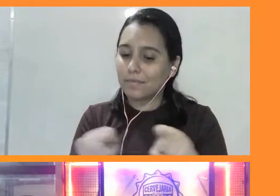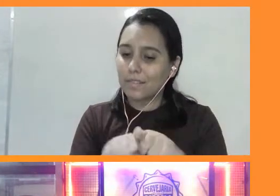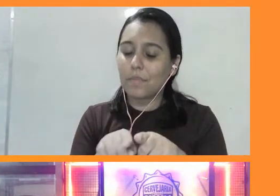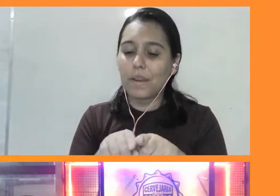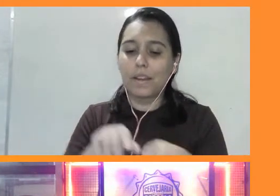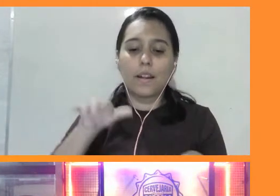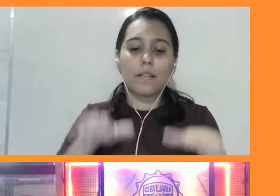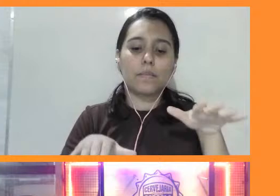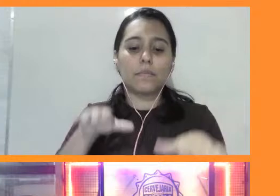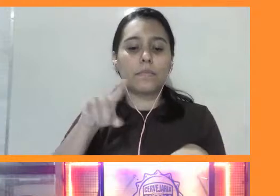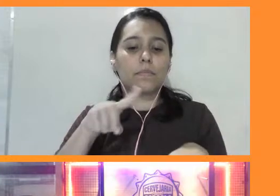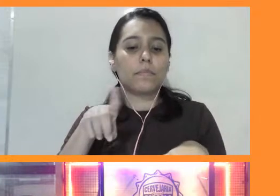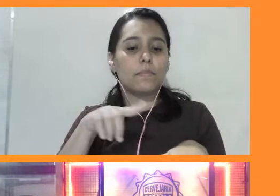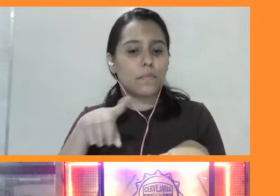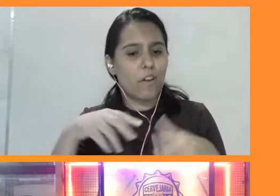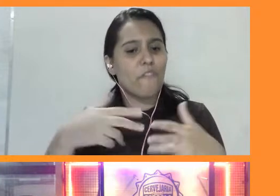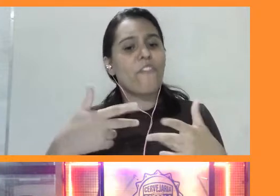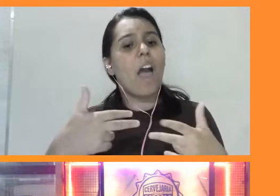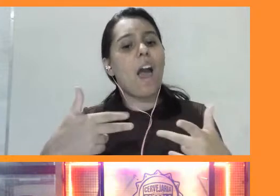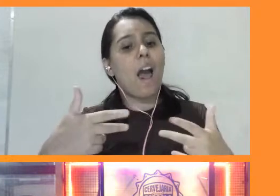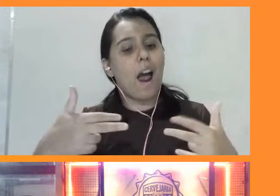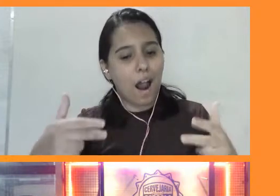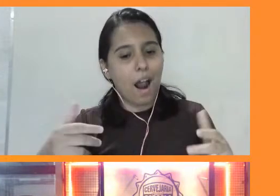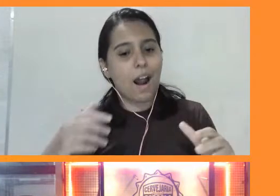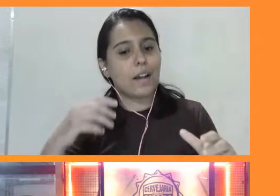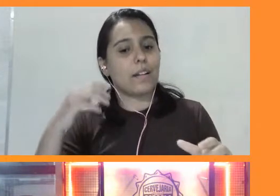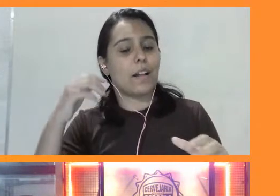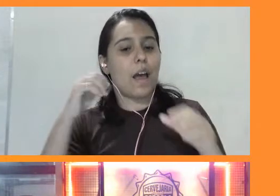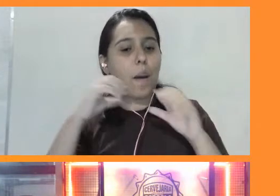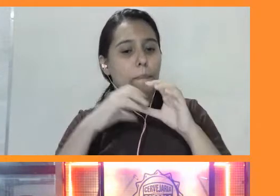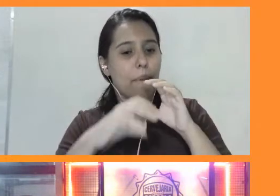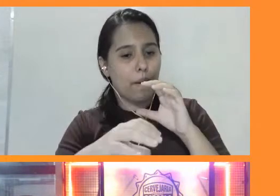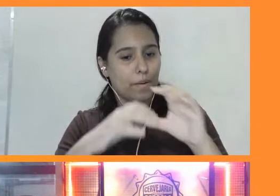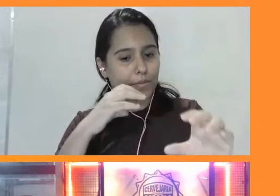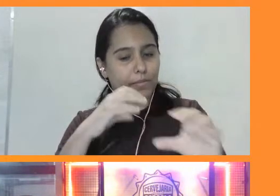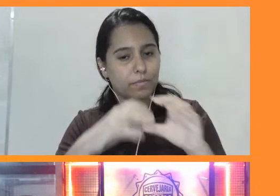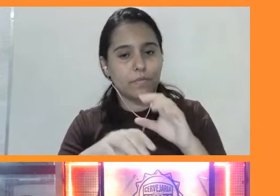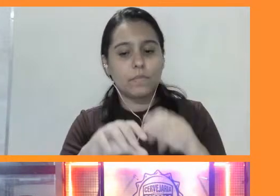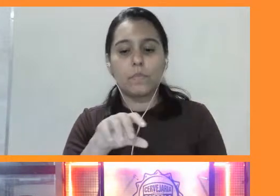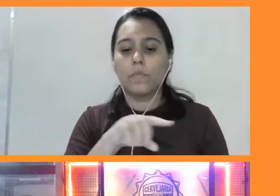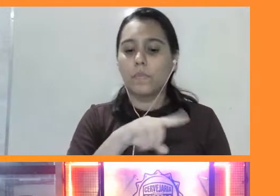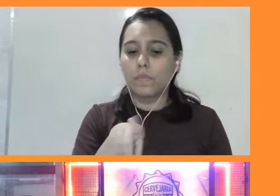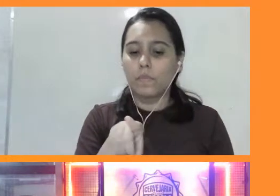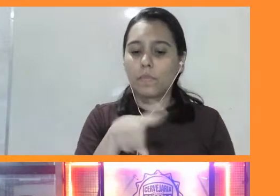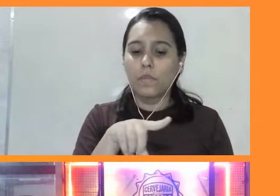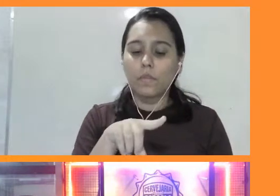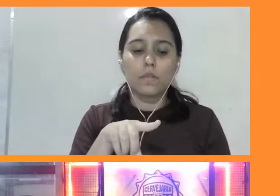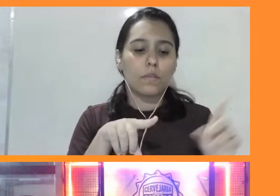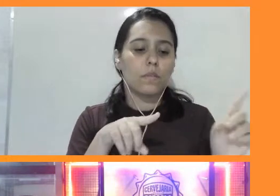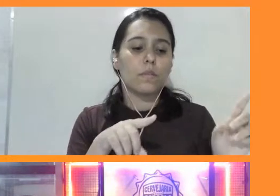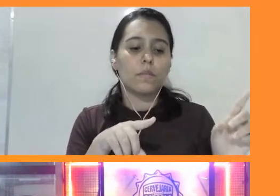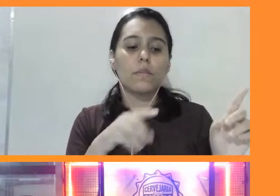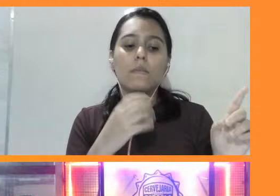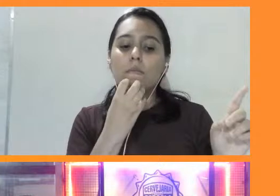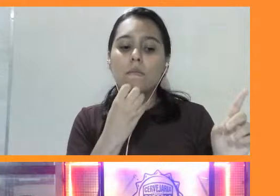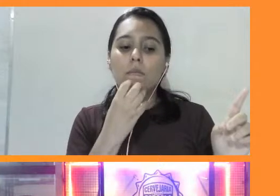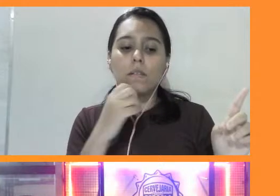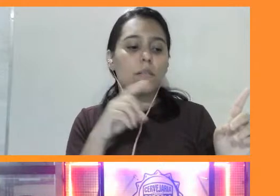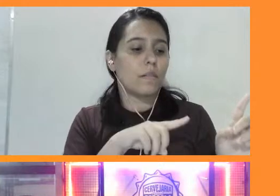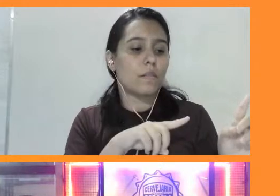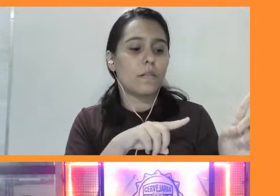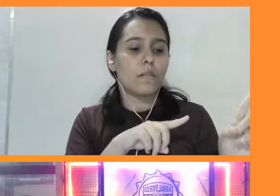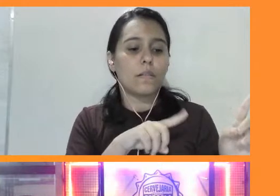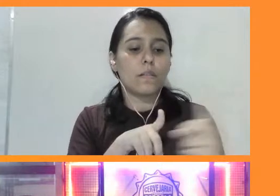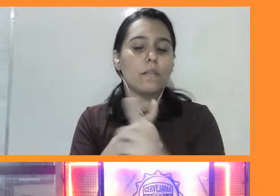Então, existem padrões de balançar de cabeça direcionados a outros machos. Existem padrões diferentes direcionados a fêmeas.